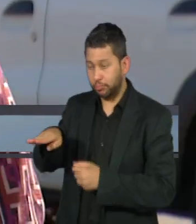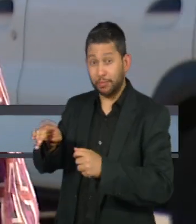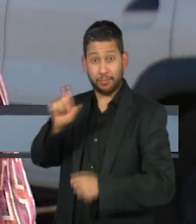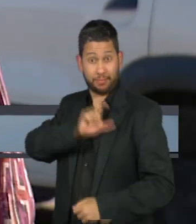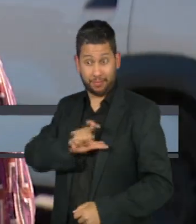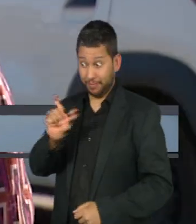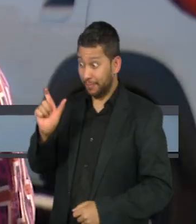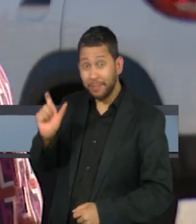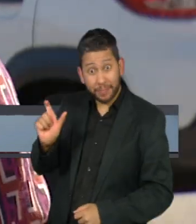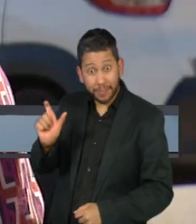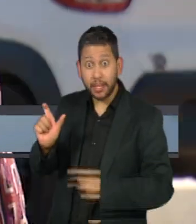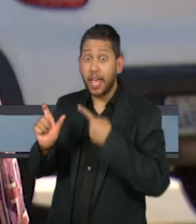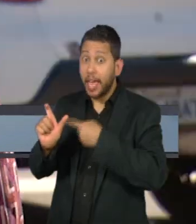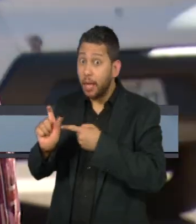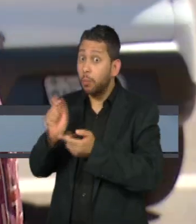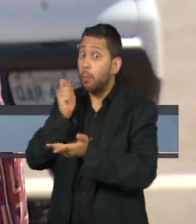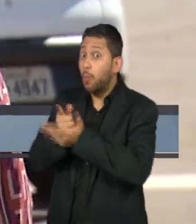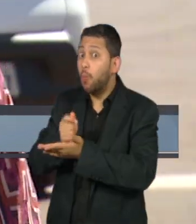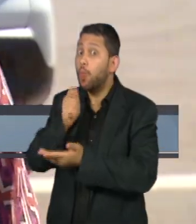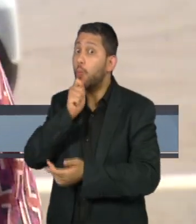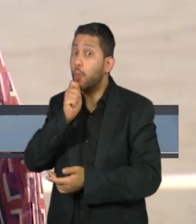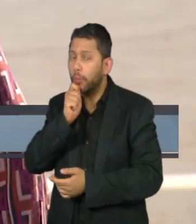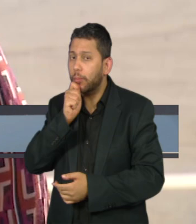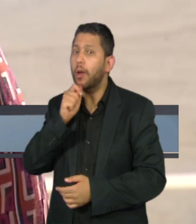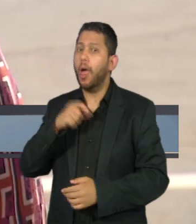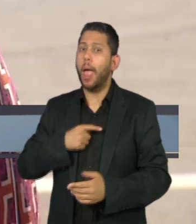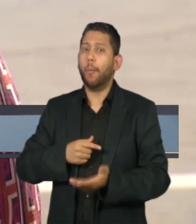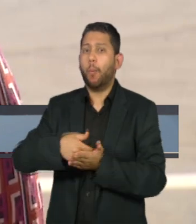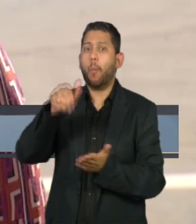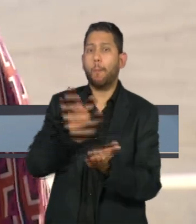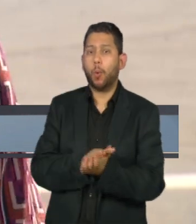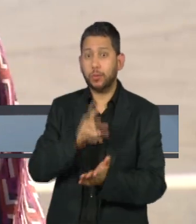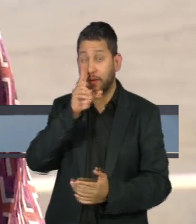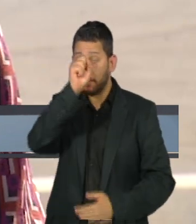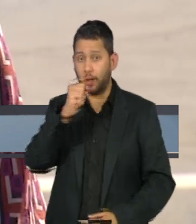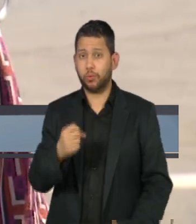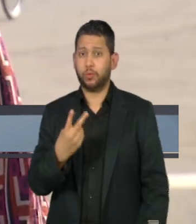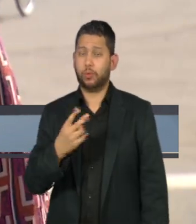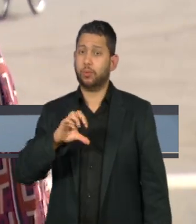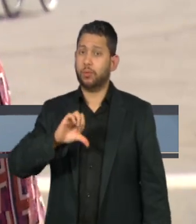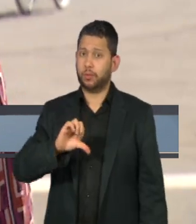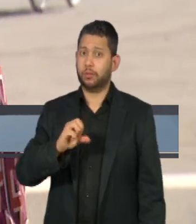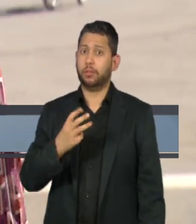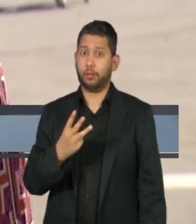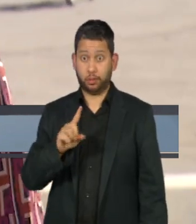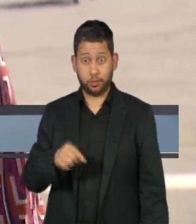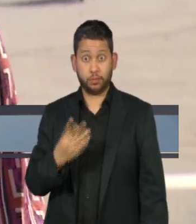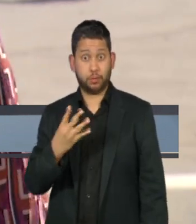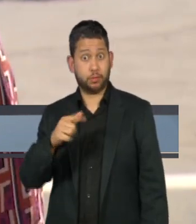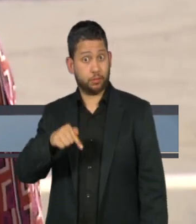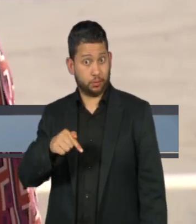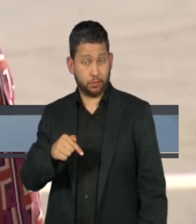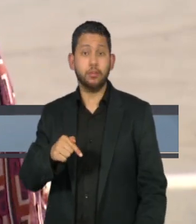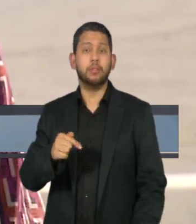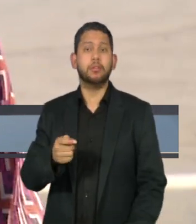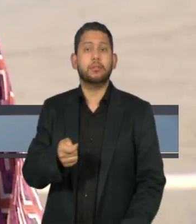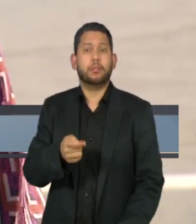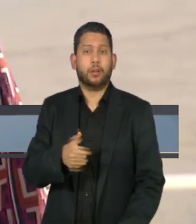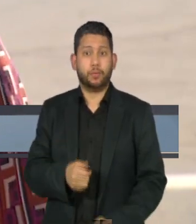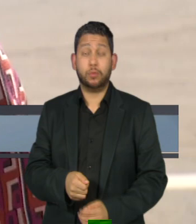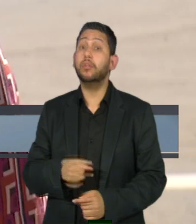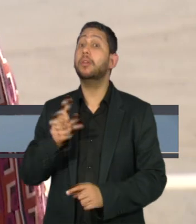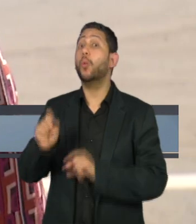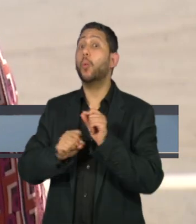multa é gravíssima e o valor é de R$ 293,47. A penalidade